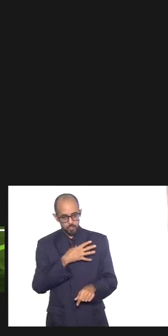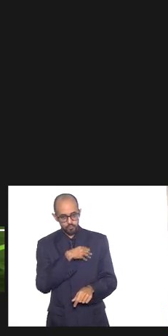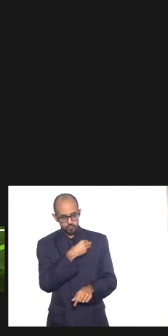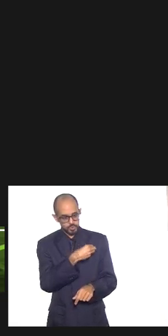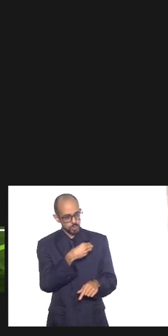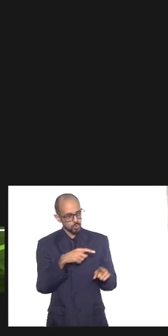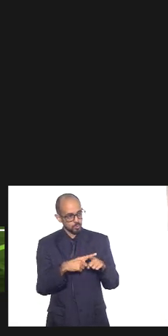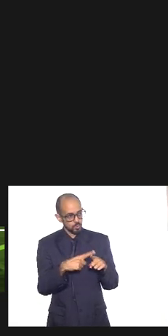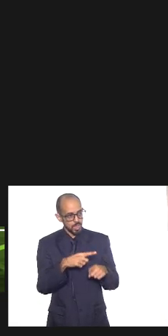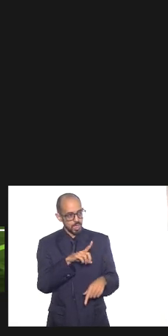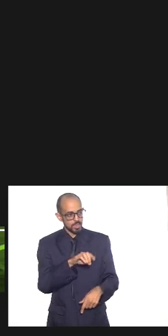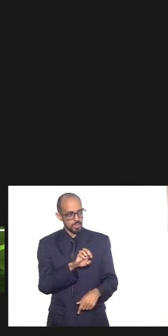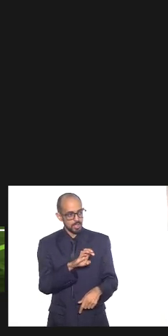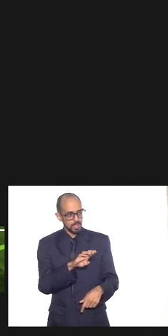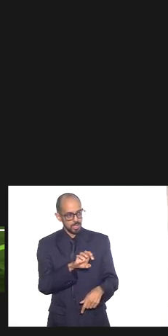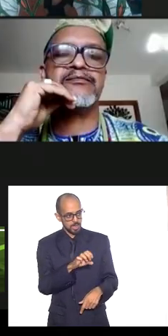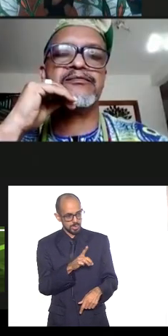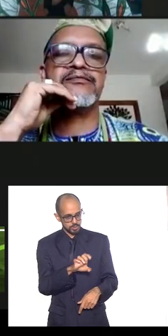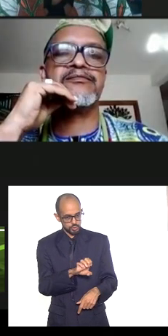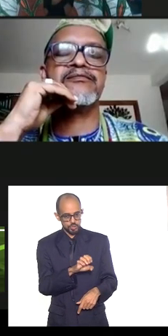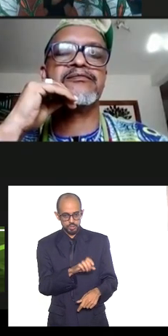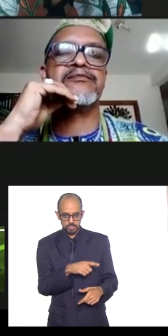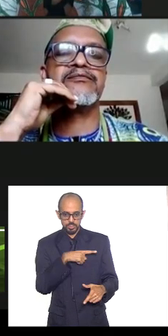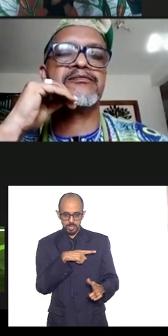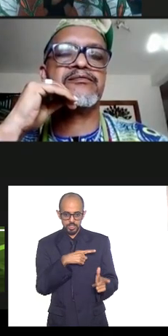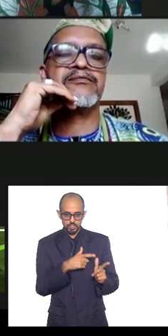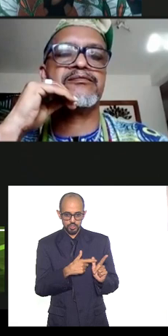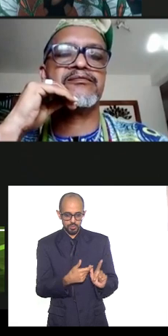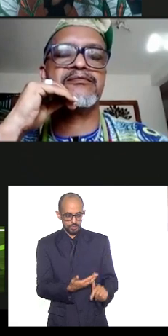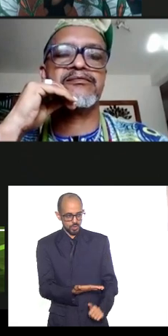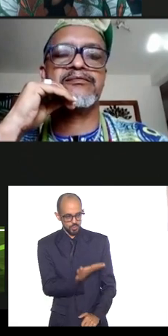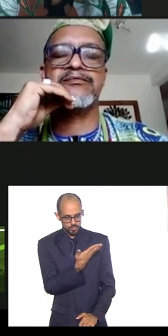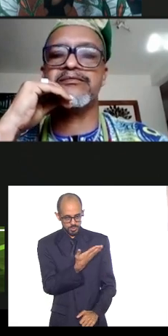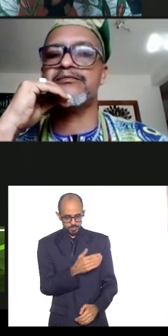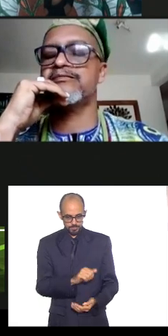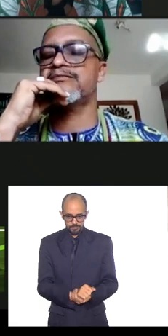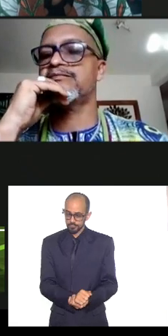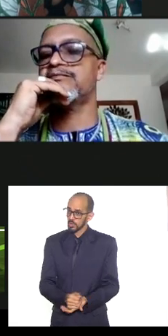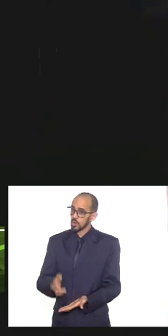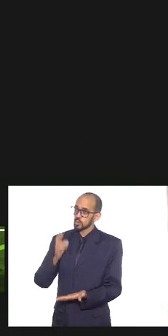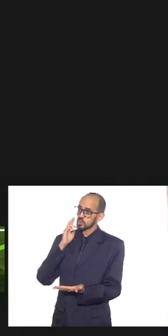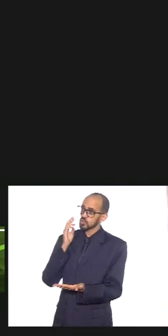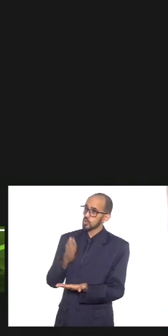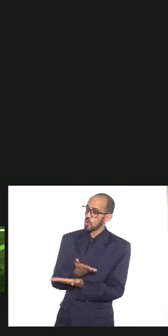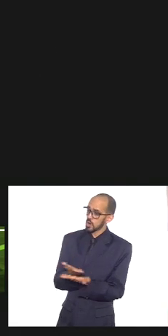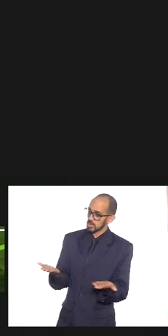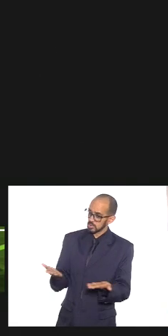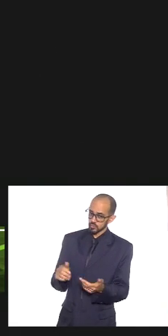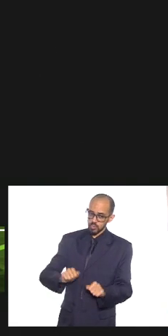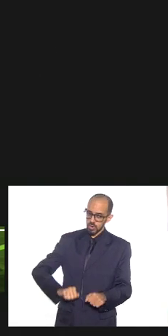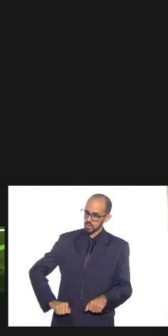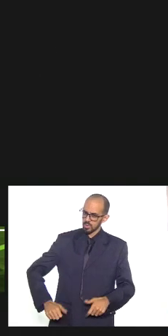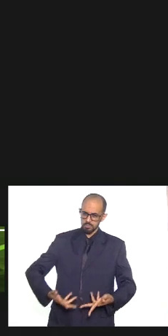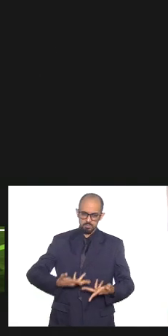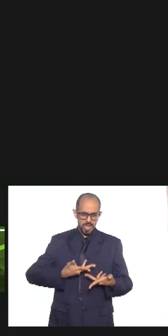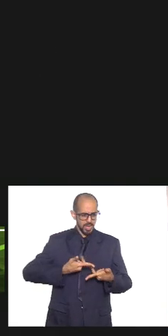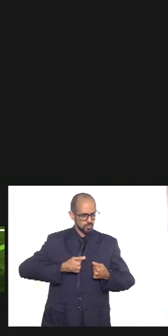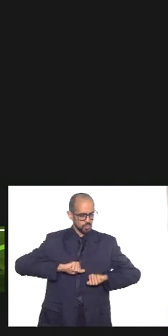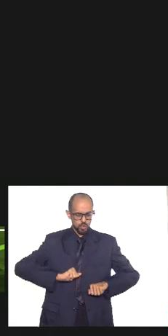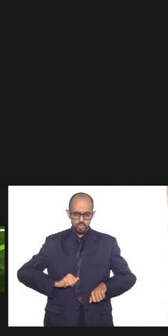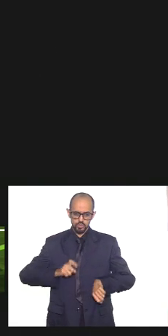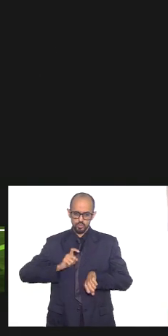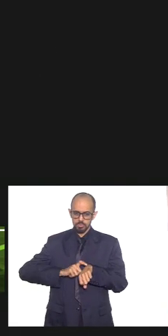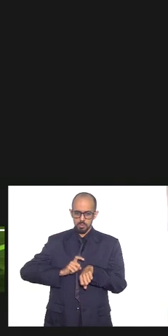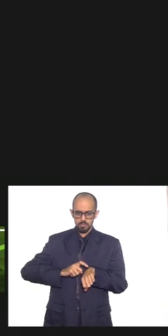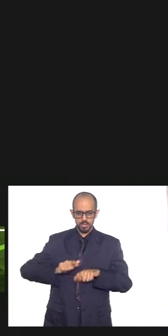muito a você um abraço caribólico também os senhores foram fantásticos durante todo o tempo em que nós trabalhamos ali